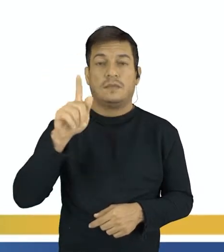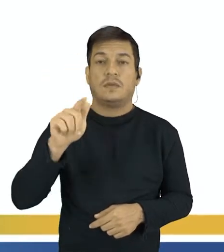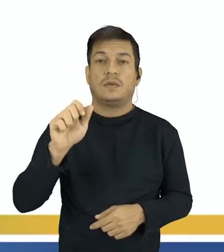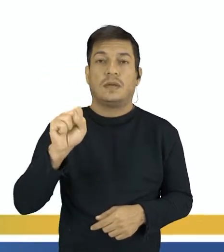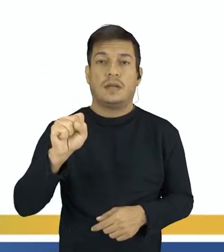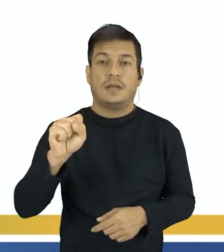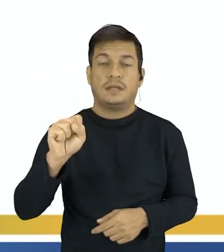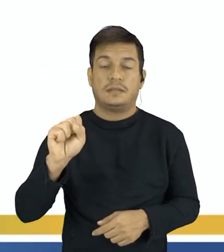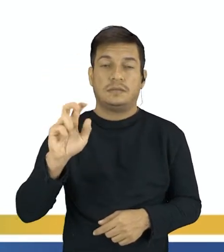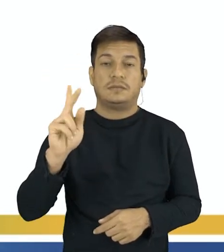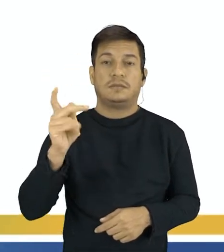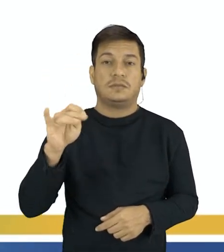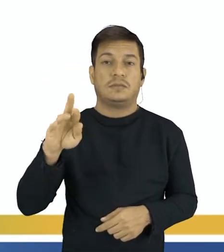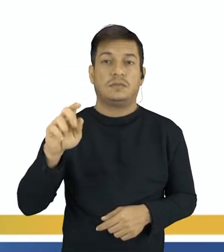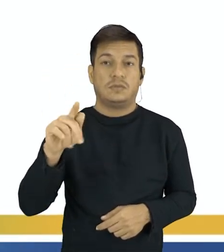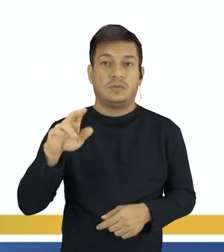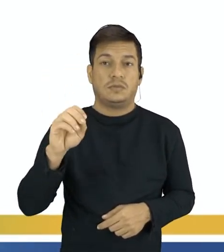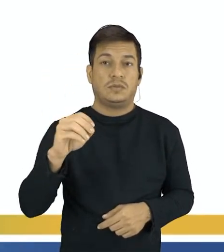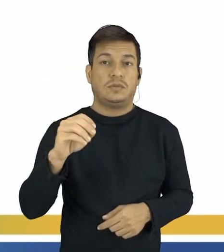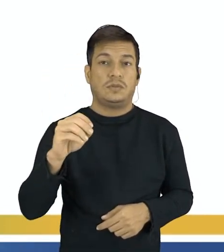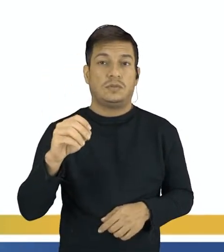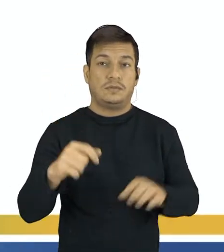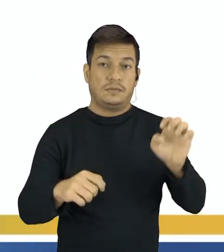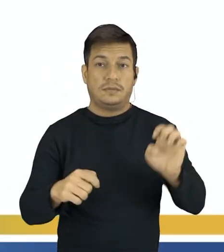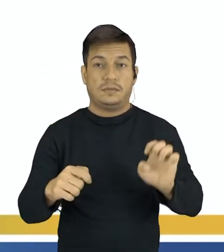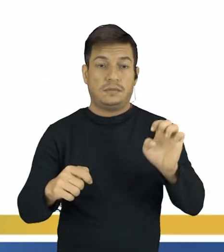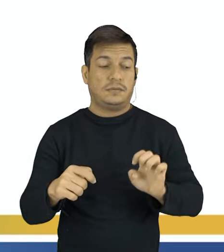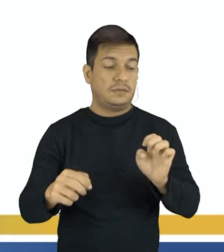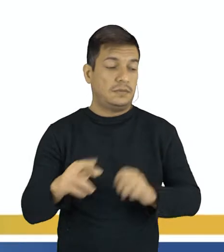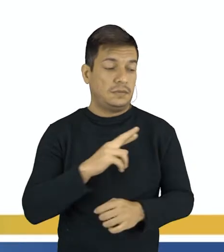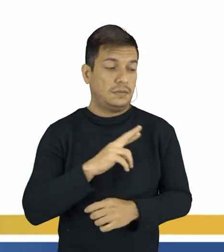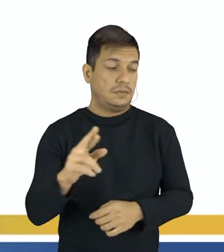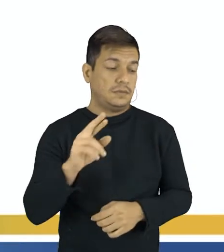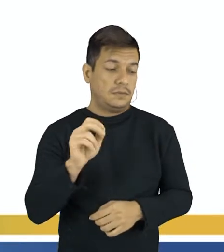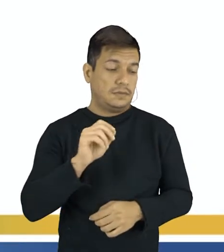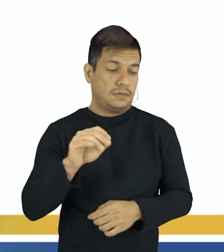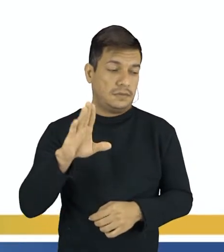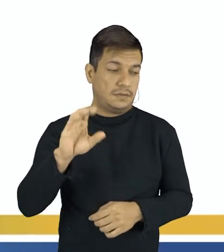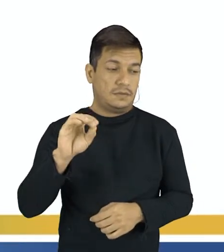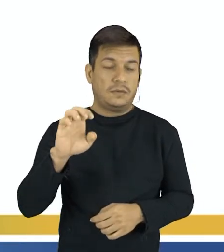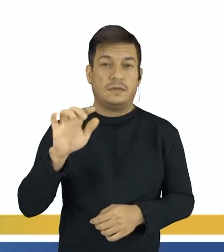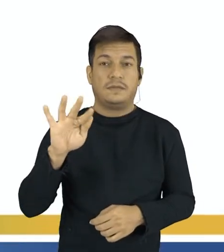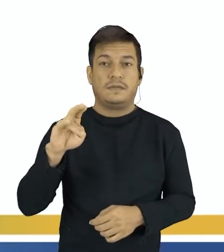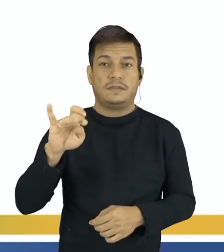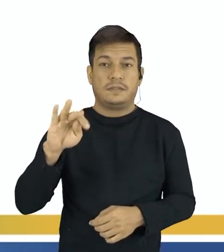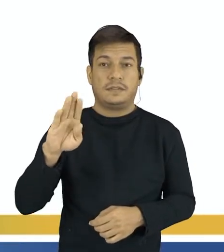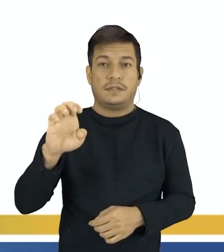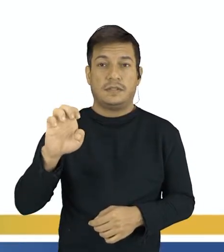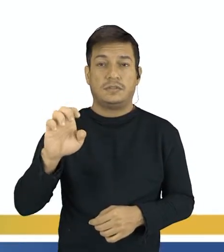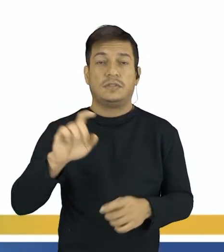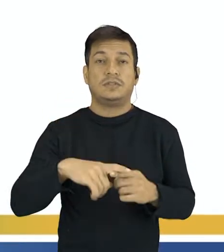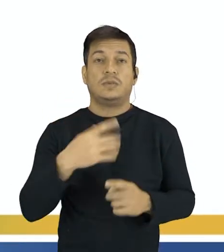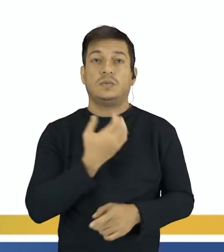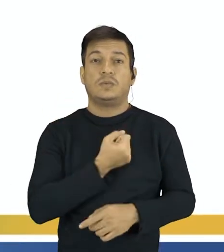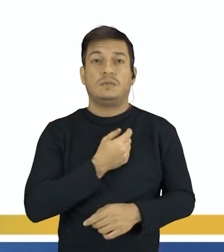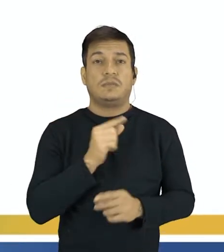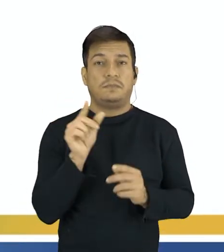hidrogênio, número 2, ao lado da esquerda, representa para a gente o coeficiente. Já aquele número